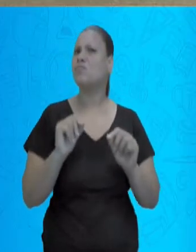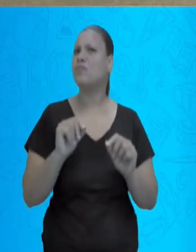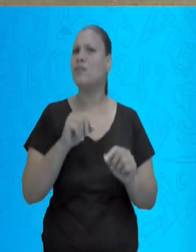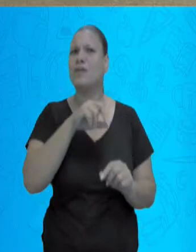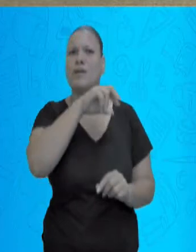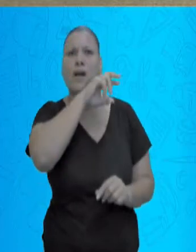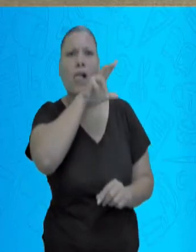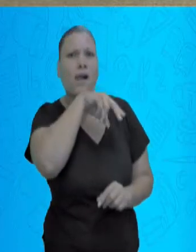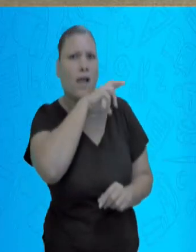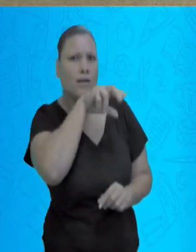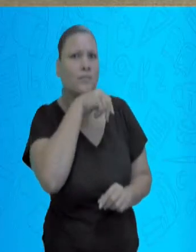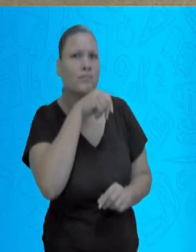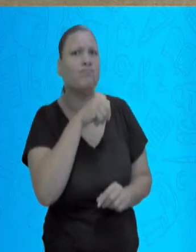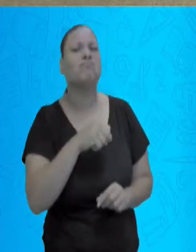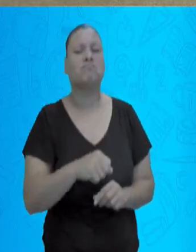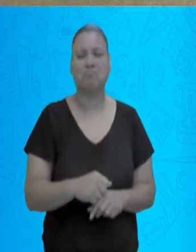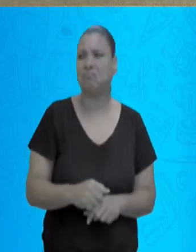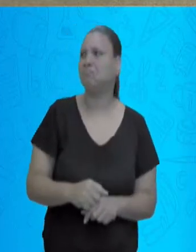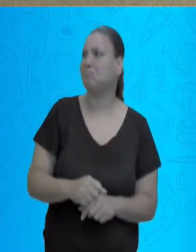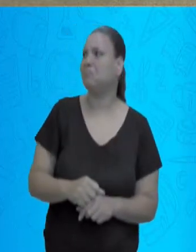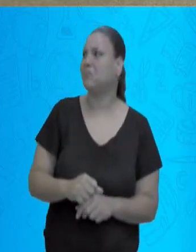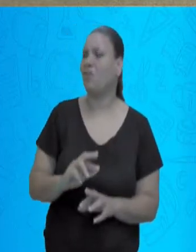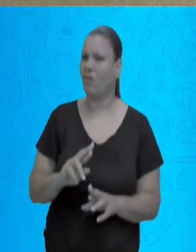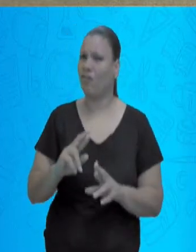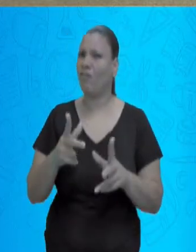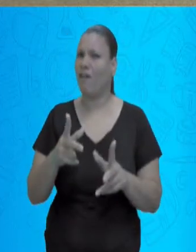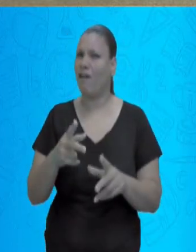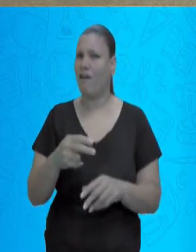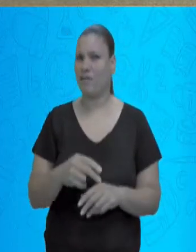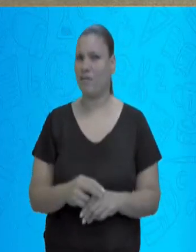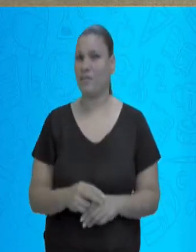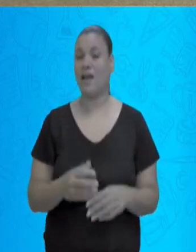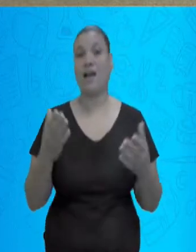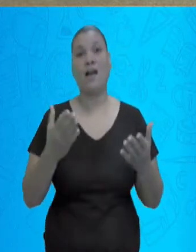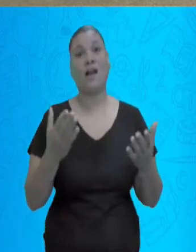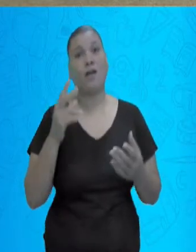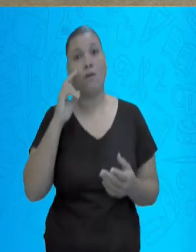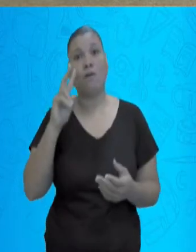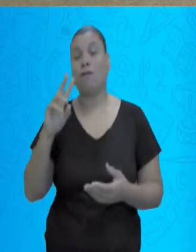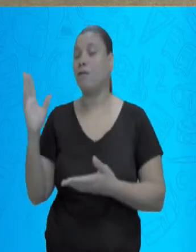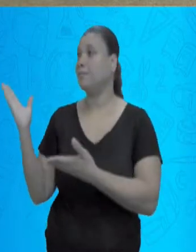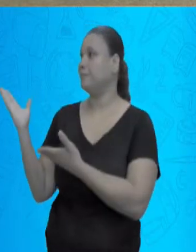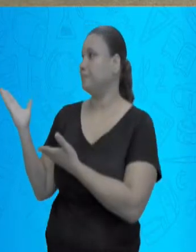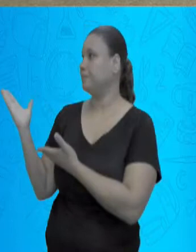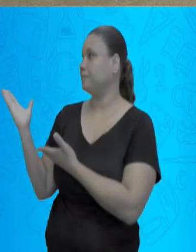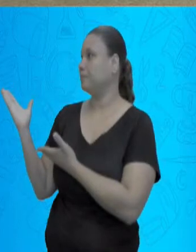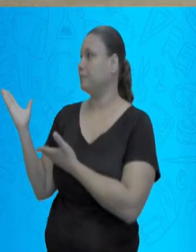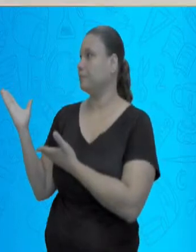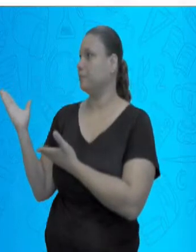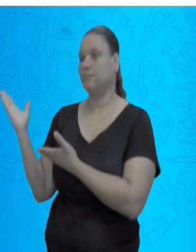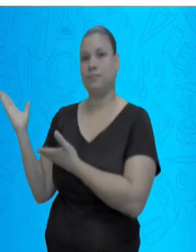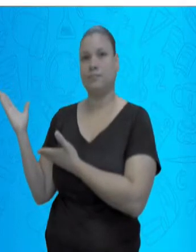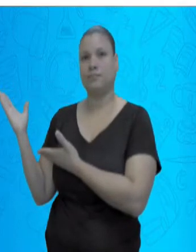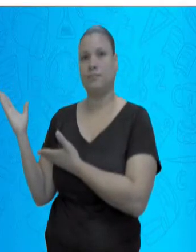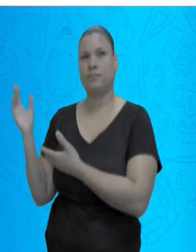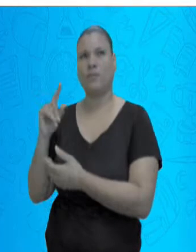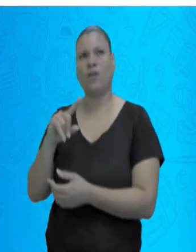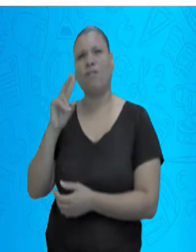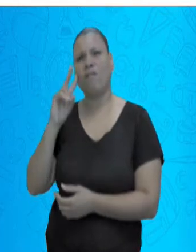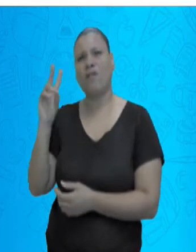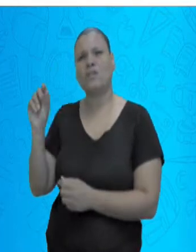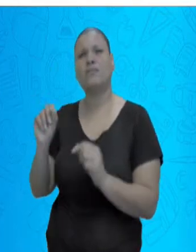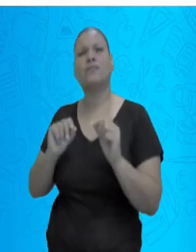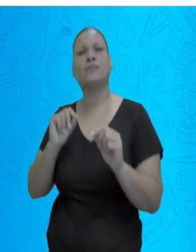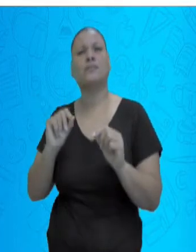tipos de linhas nessa imagem. As retas e as curvas. Já nessa próxima imagem, aqui a gente está vendo, assim, uma ideia